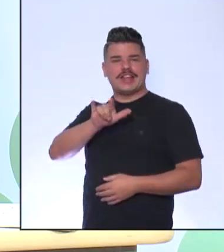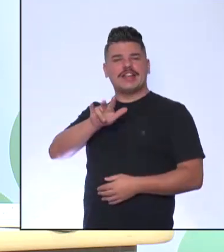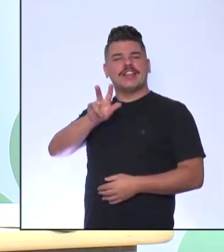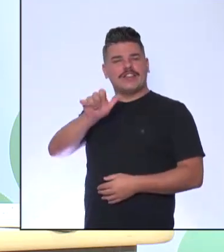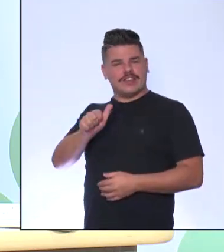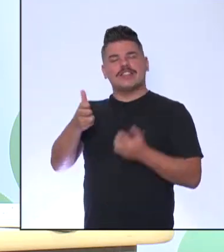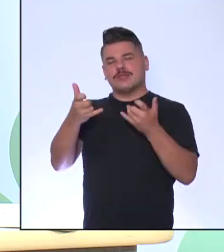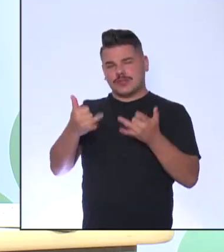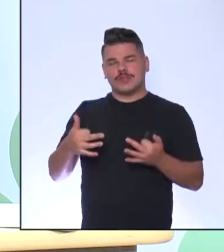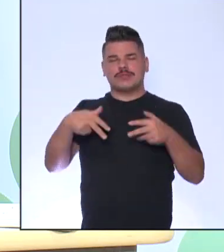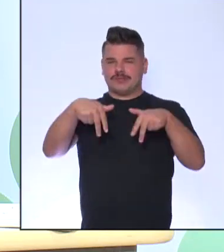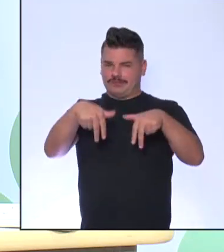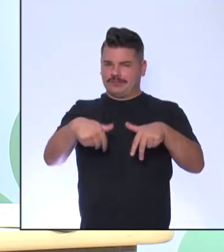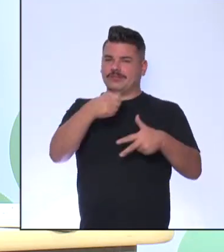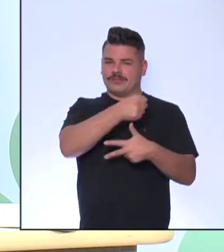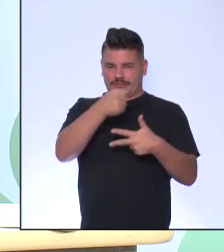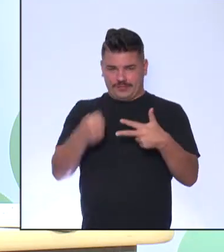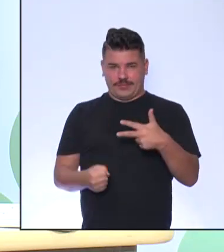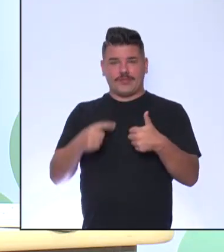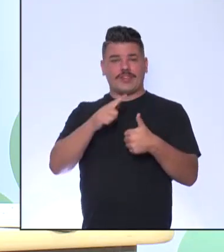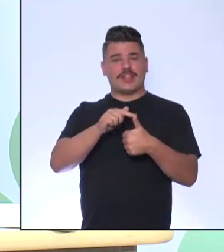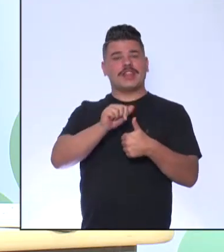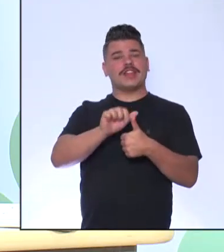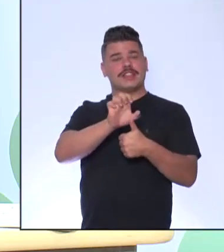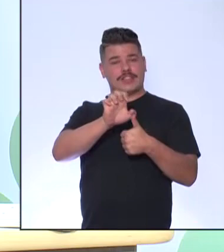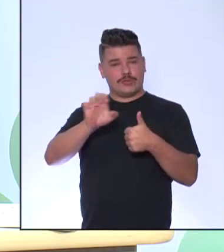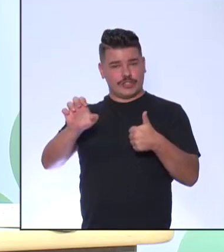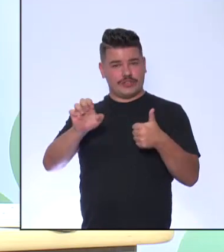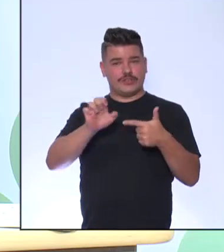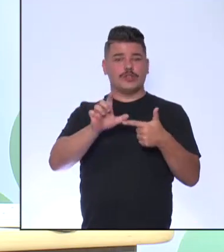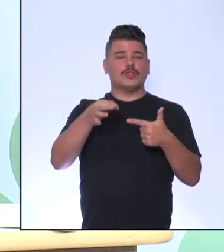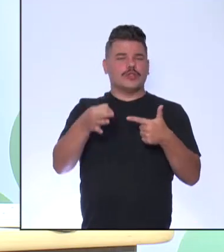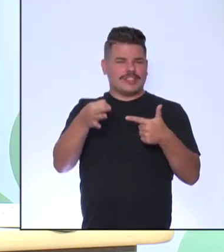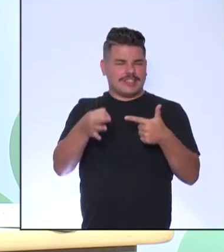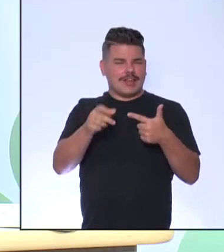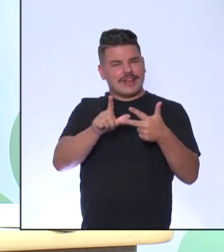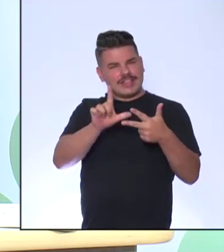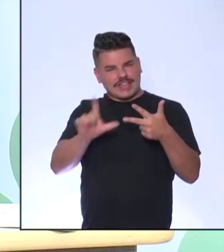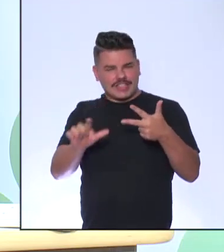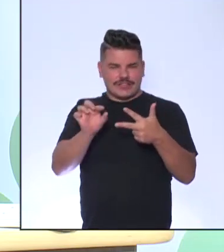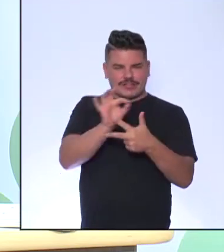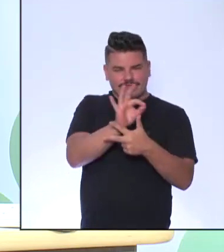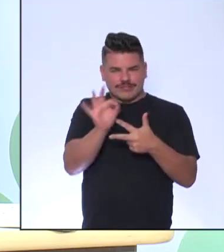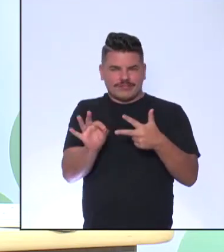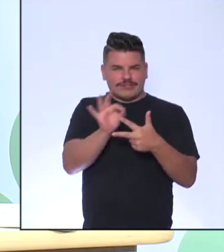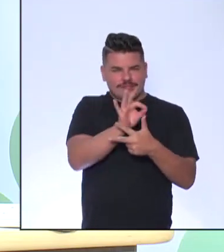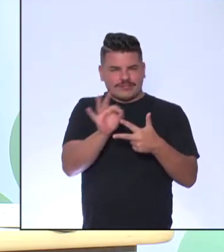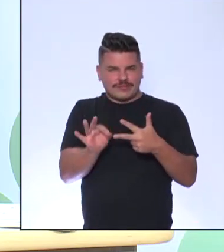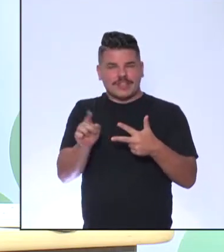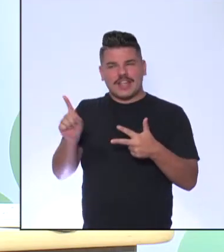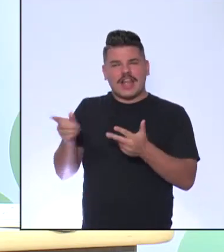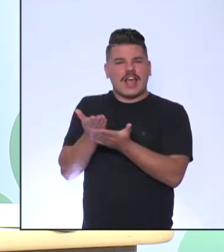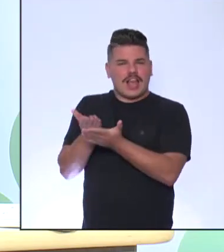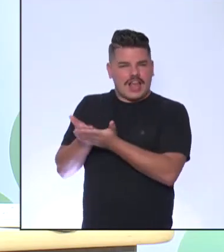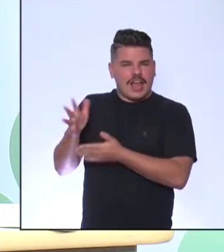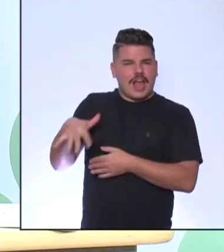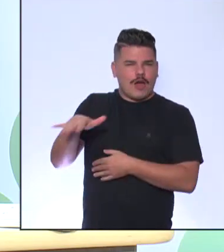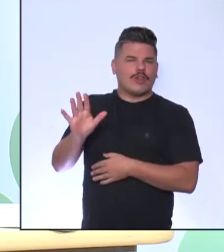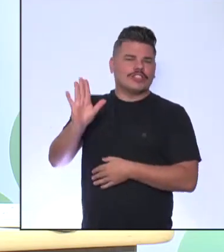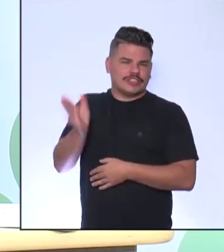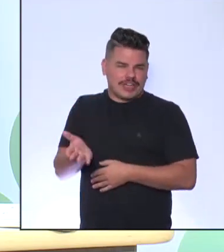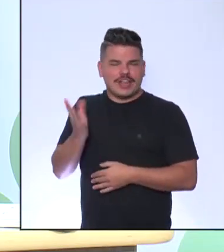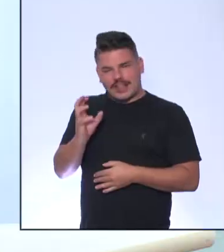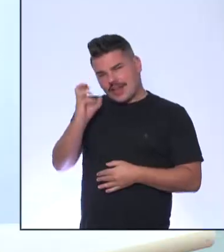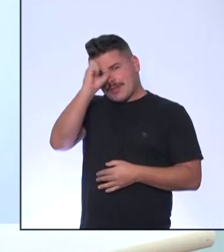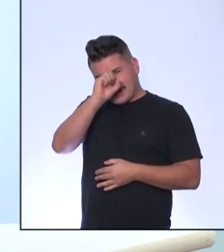poderes A Lívia colocou Executivo, judiciário, legislativo Então provavelmente Eles já tiveram esse conteúdo Já estão sabendo sobre isso Sim,